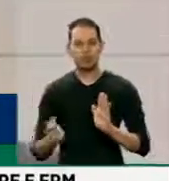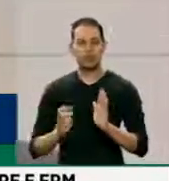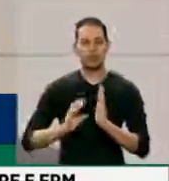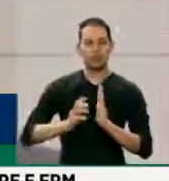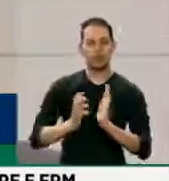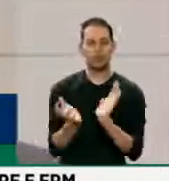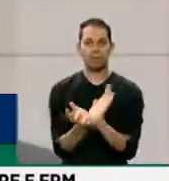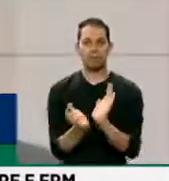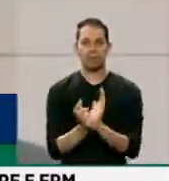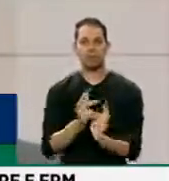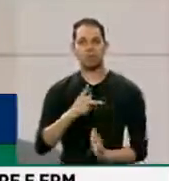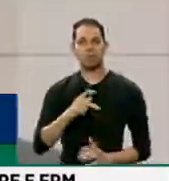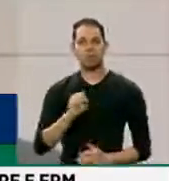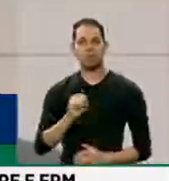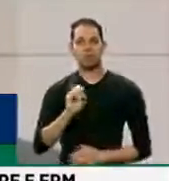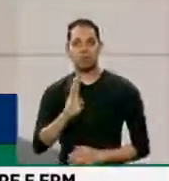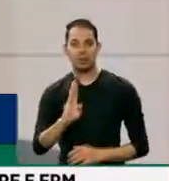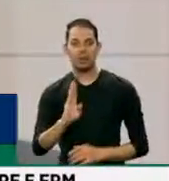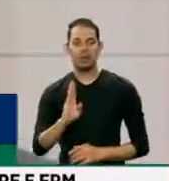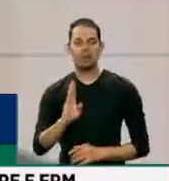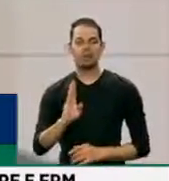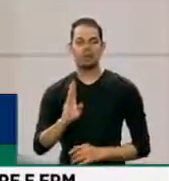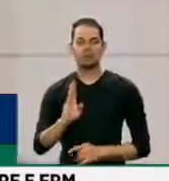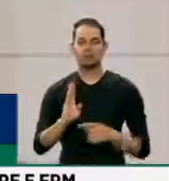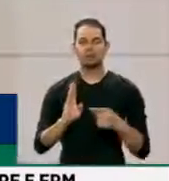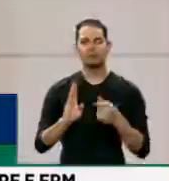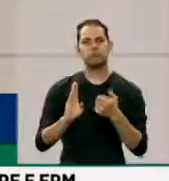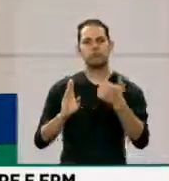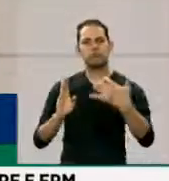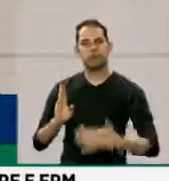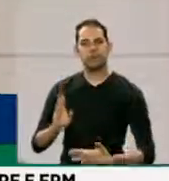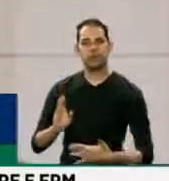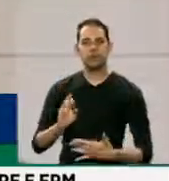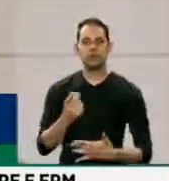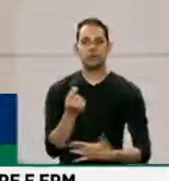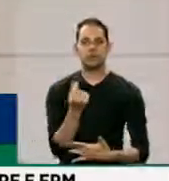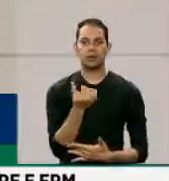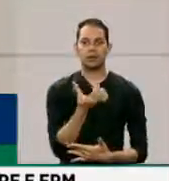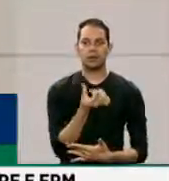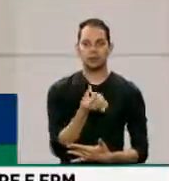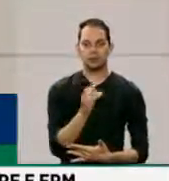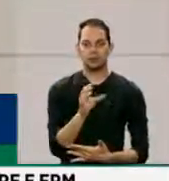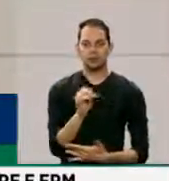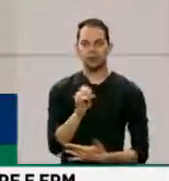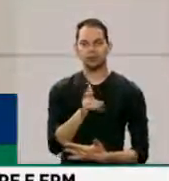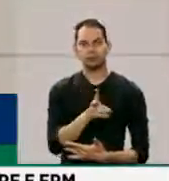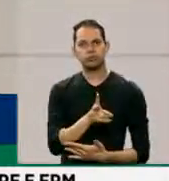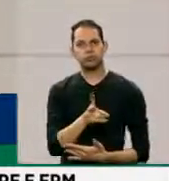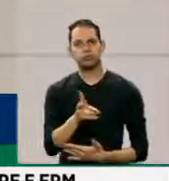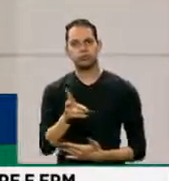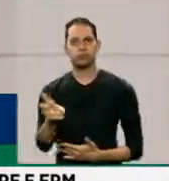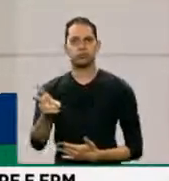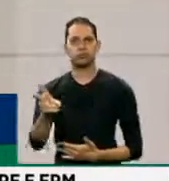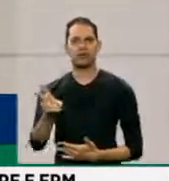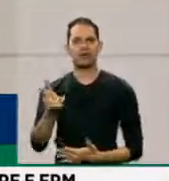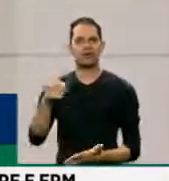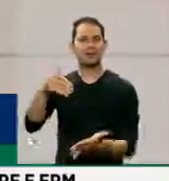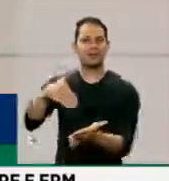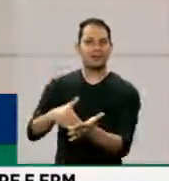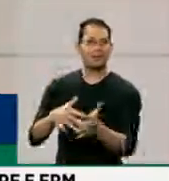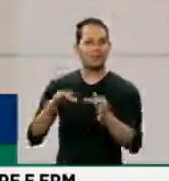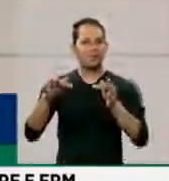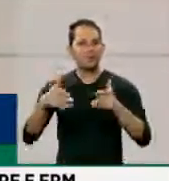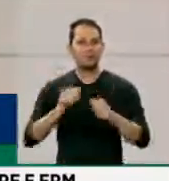PSB, que prevê a extensão desse auxílio até o fim da calamidade. O relator